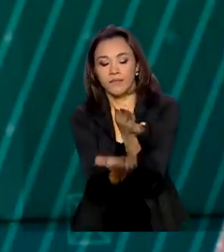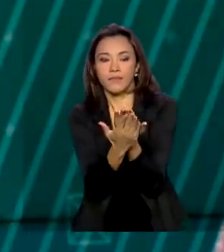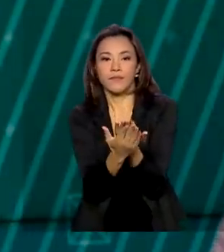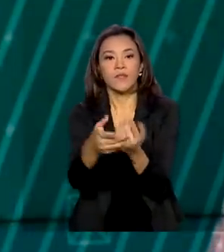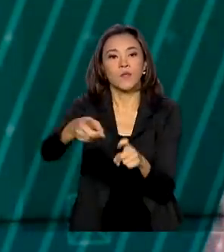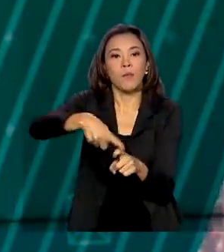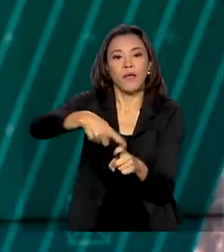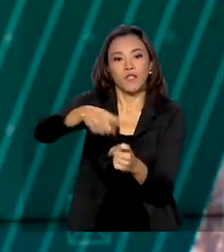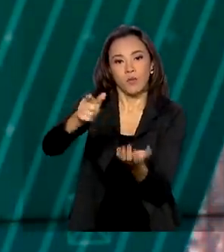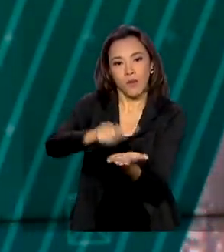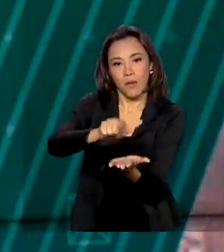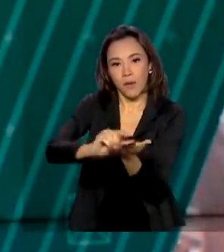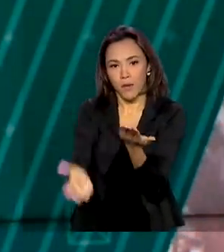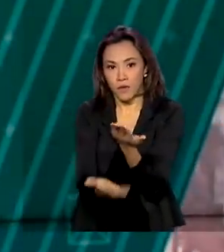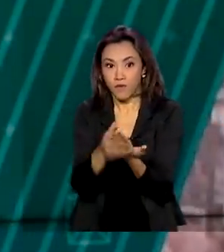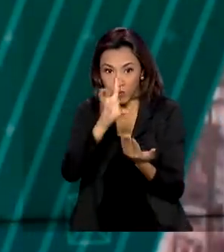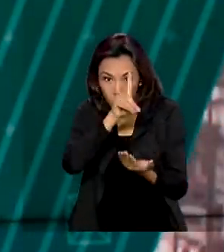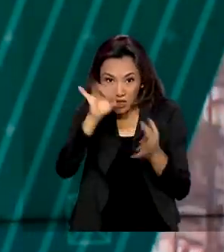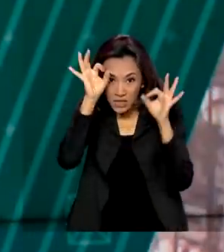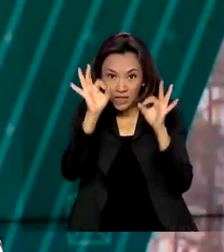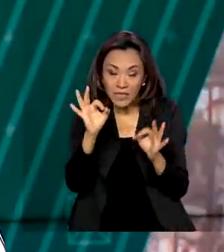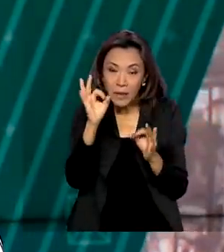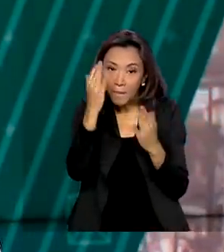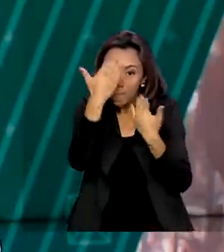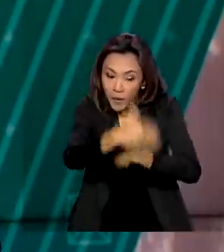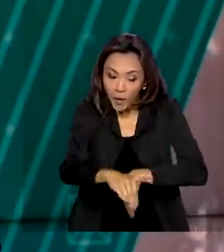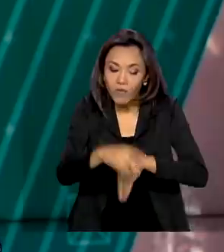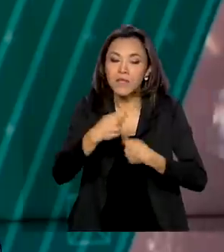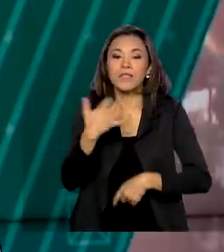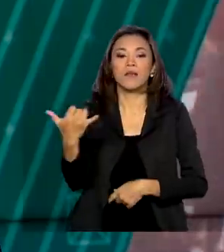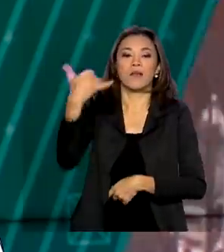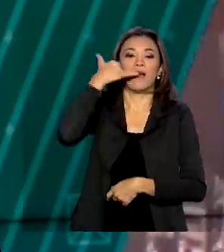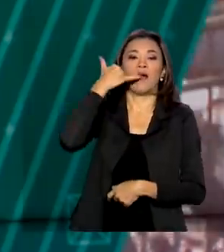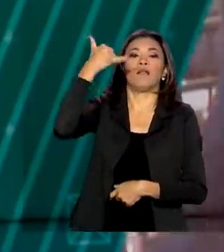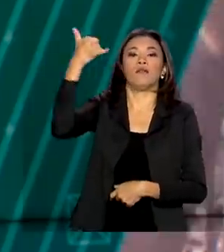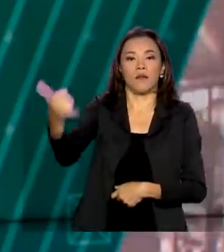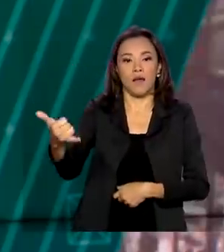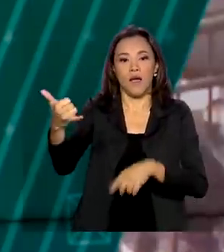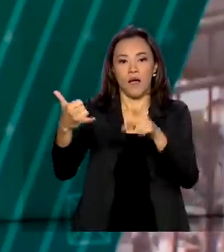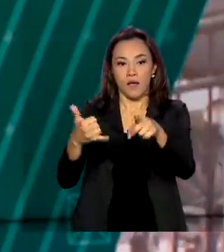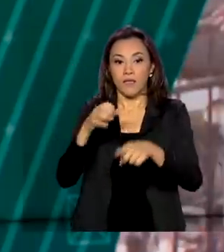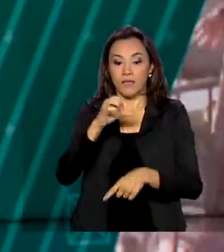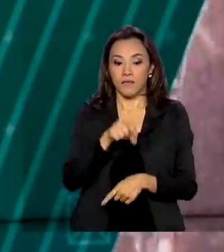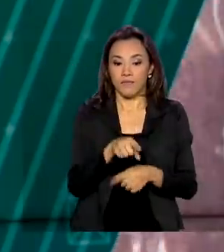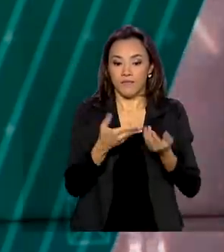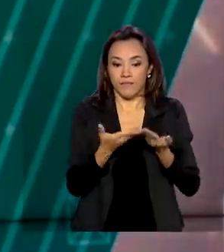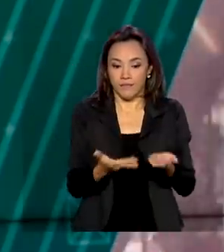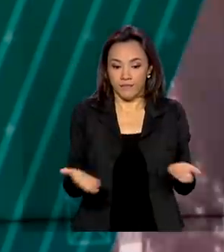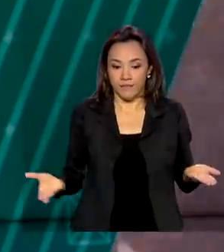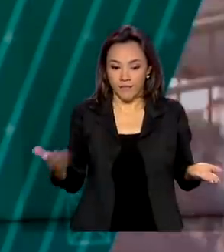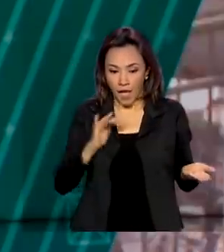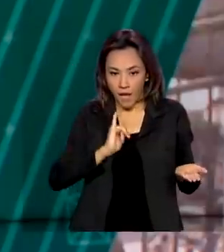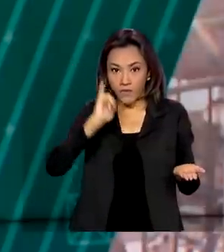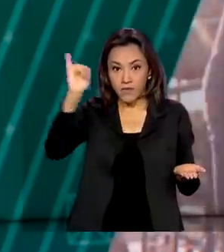Se a doença for confirmada no dia da prova, o candidato deve ligar na central de atendimento do Inep no 0800